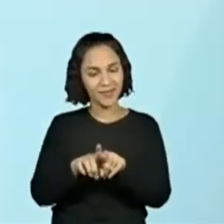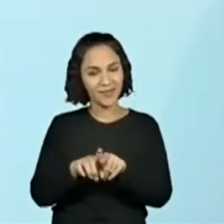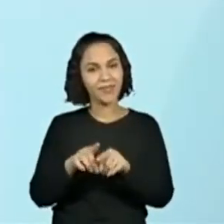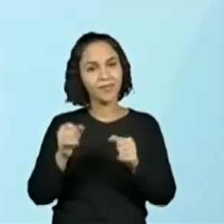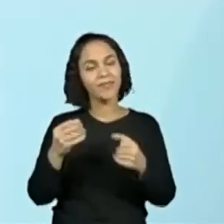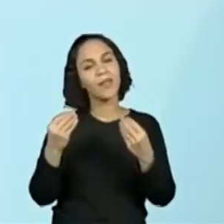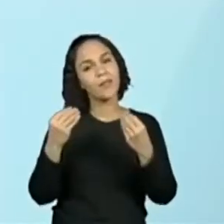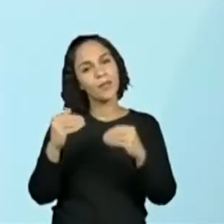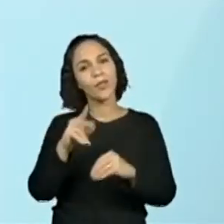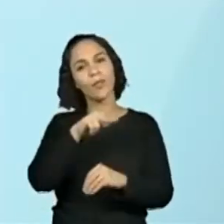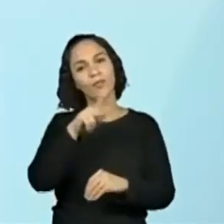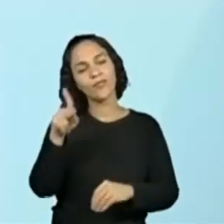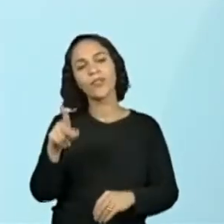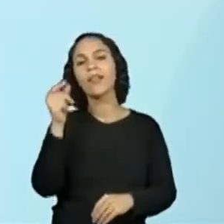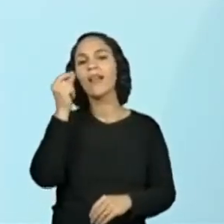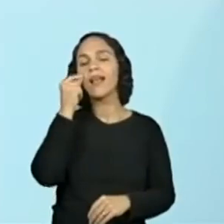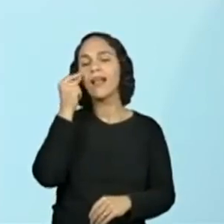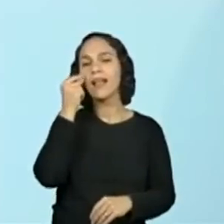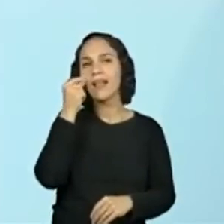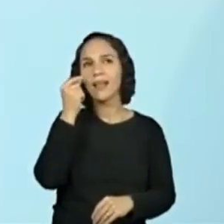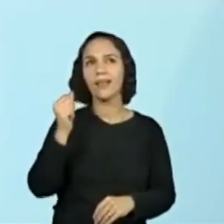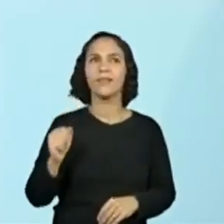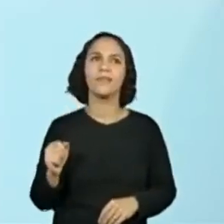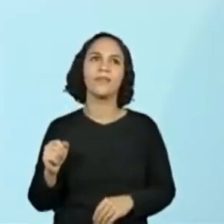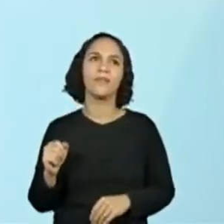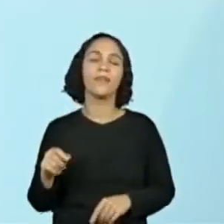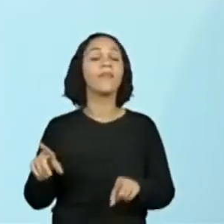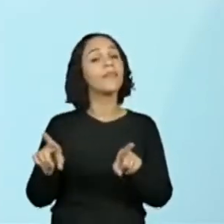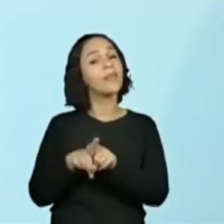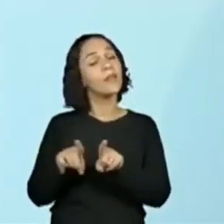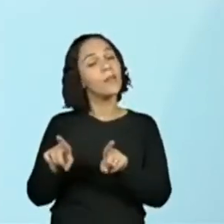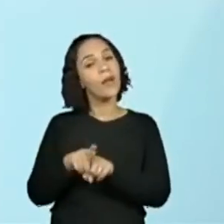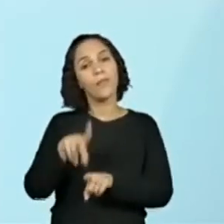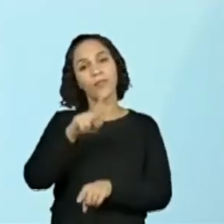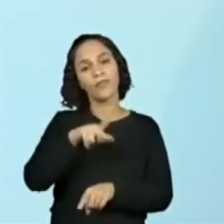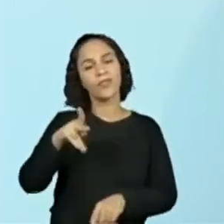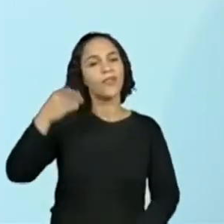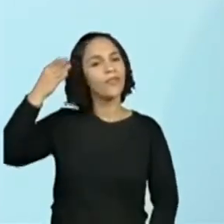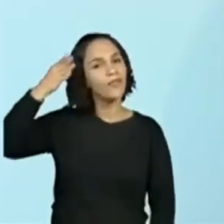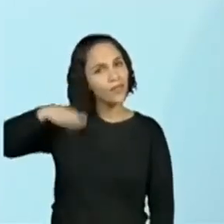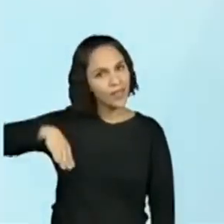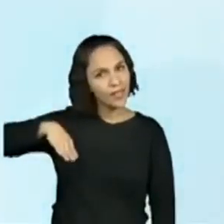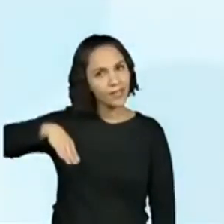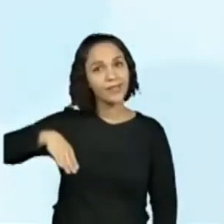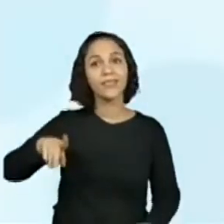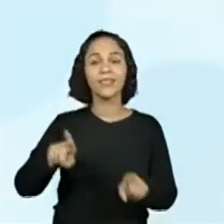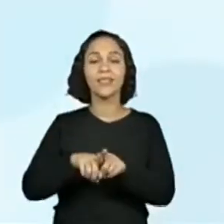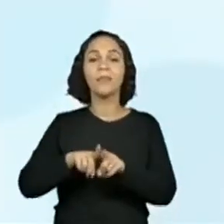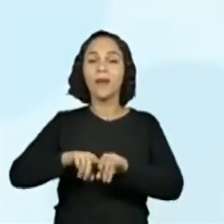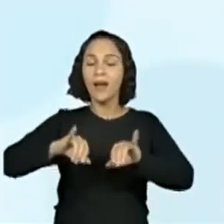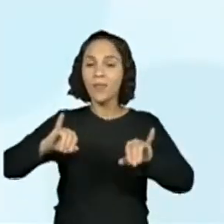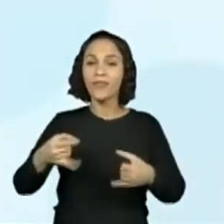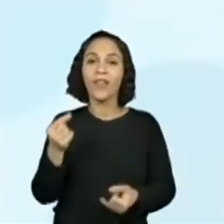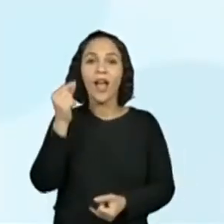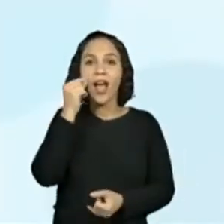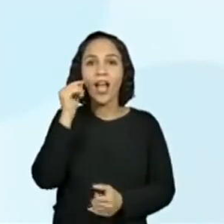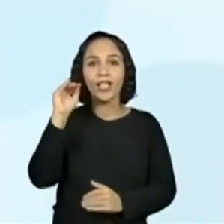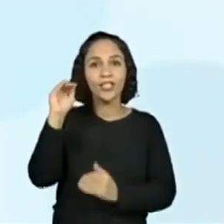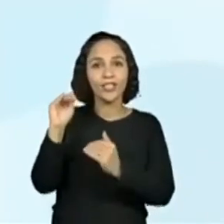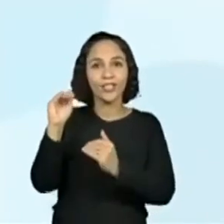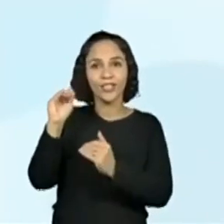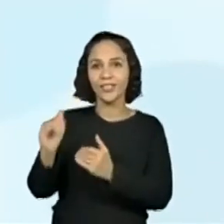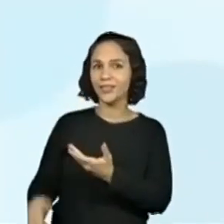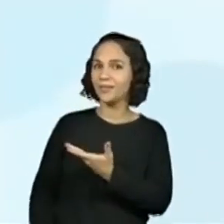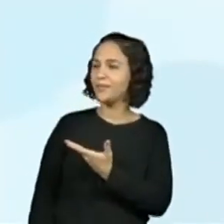Marca a professora Aline Gacchi. Marca a professora Fran. E aproveita, já marca a lininha do meu